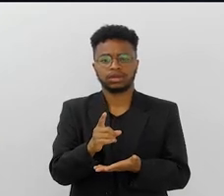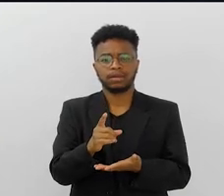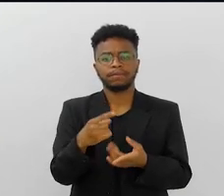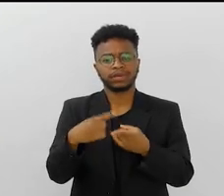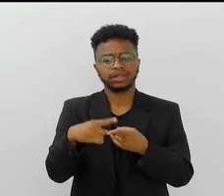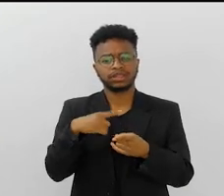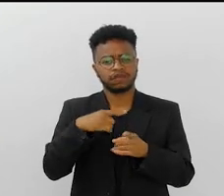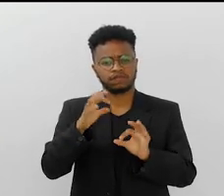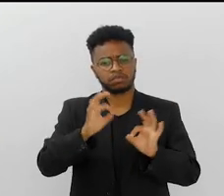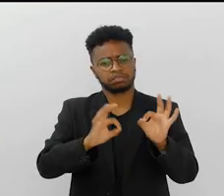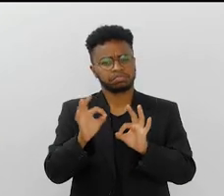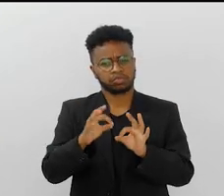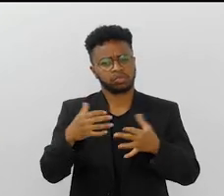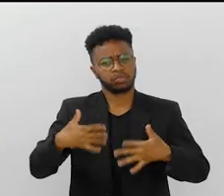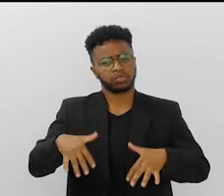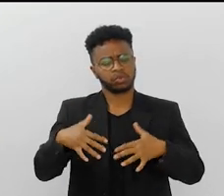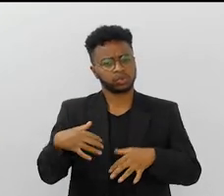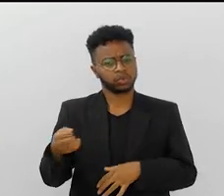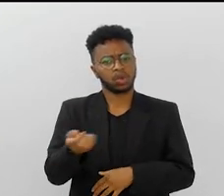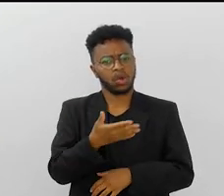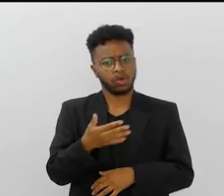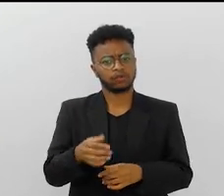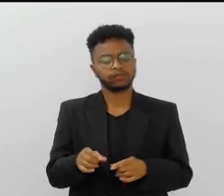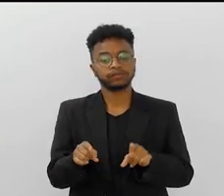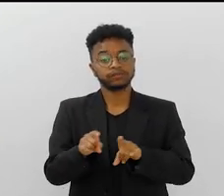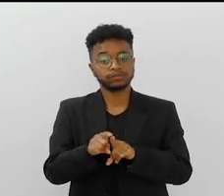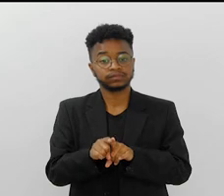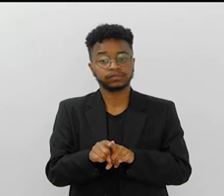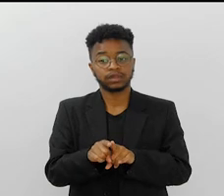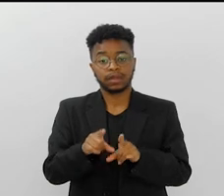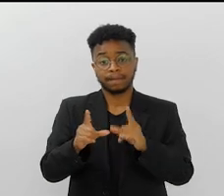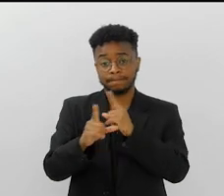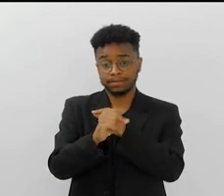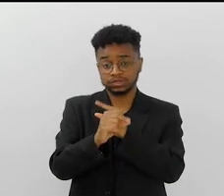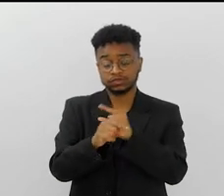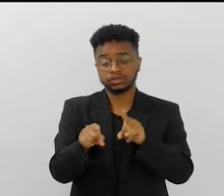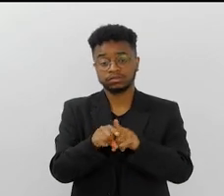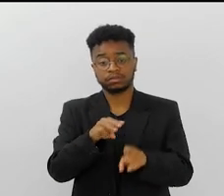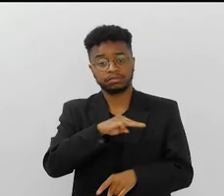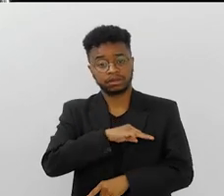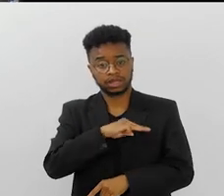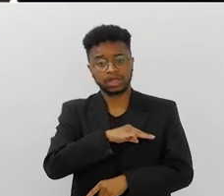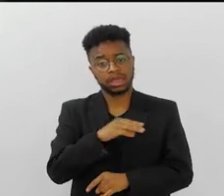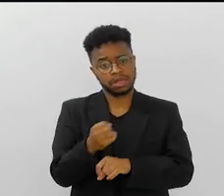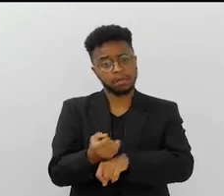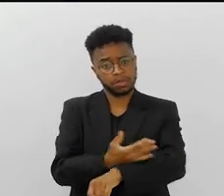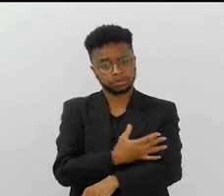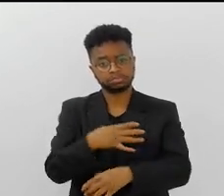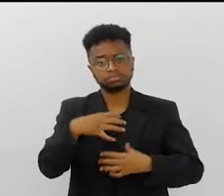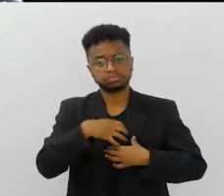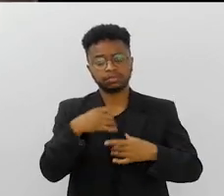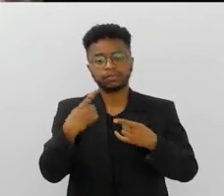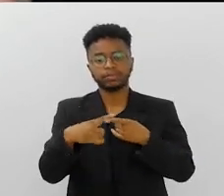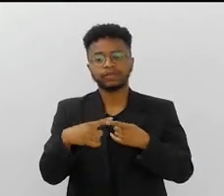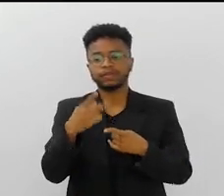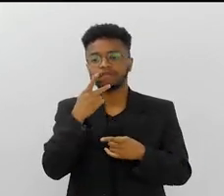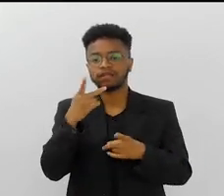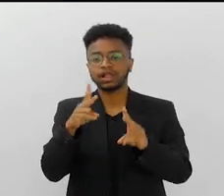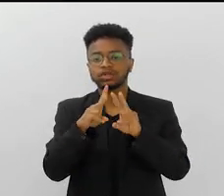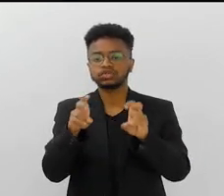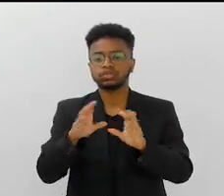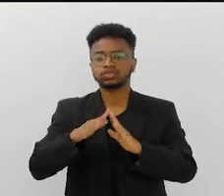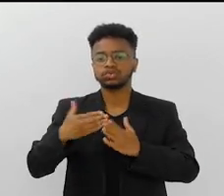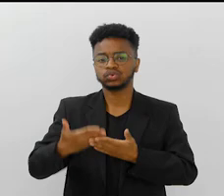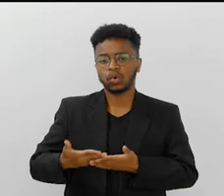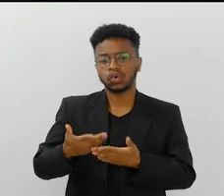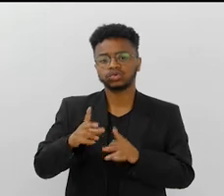Ali, a criação dela foi uma coisa muito impactante. Já a da Beja Flora e a da Mangueira foram muito emocionantes porque falaram